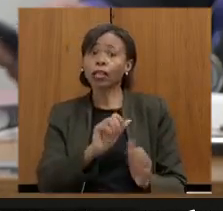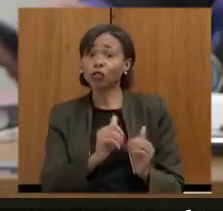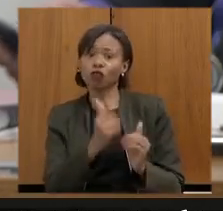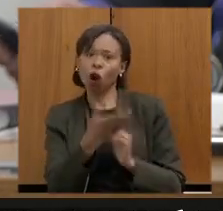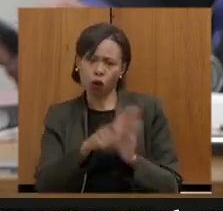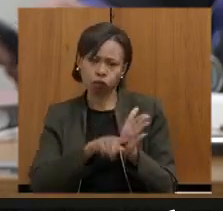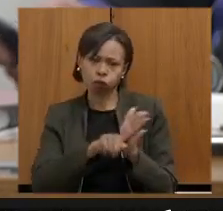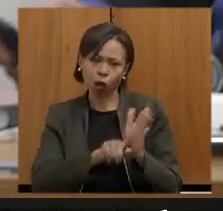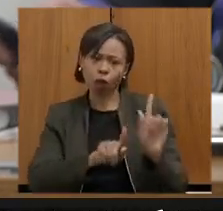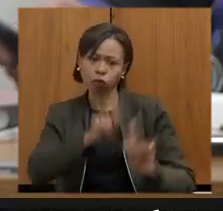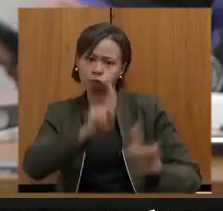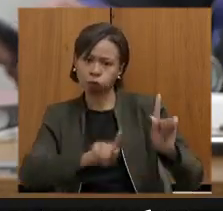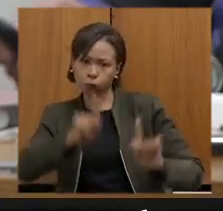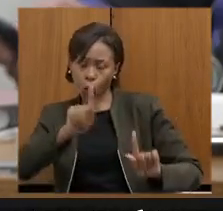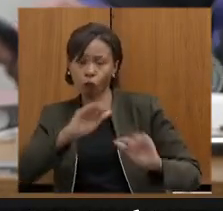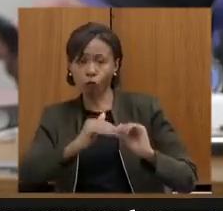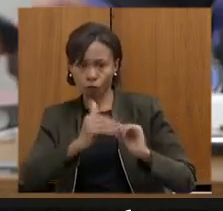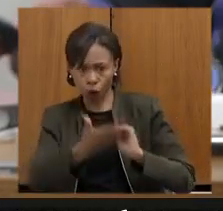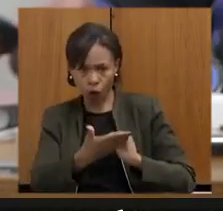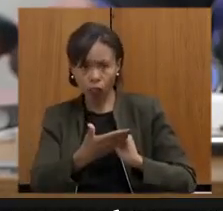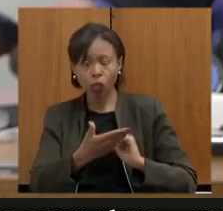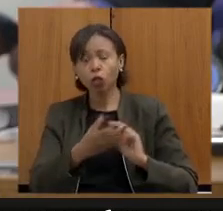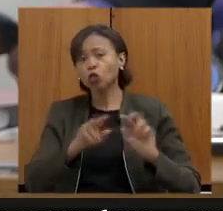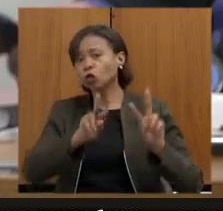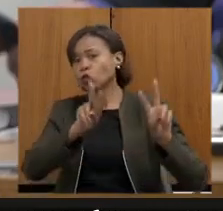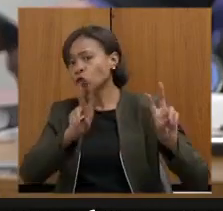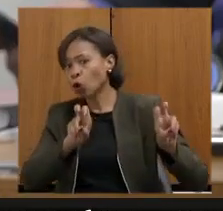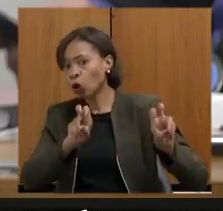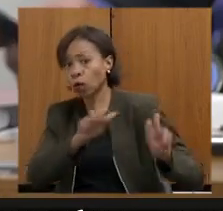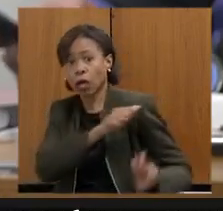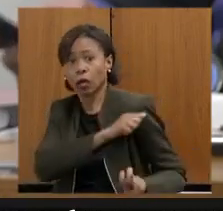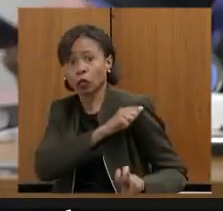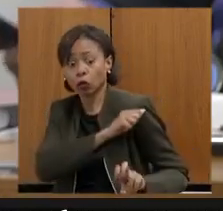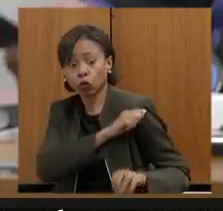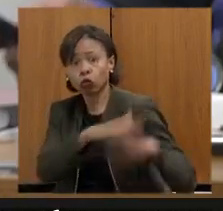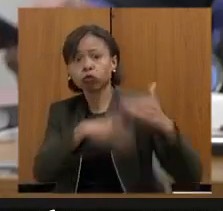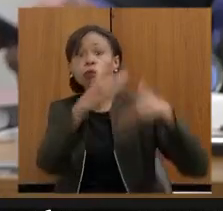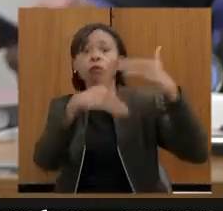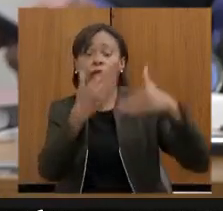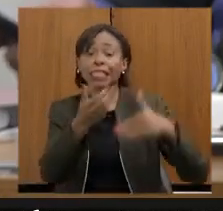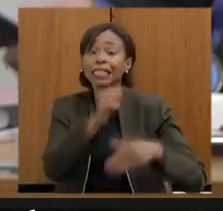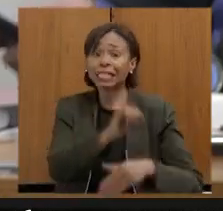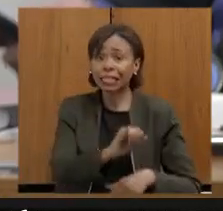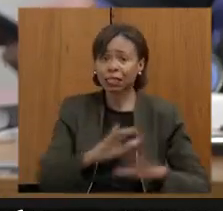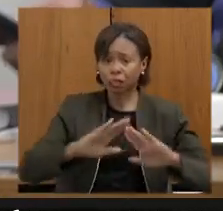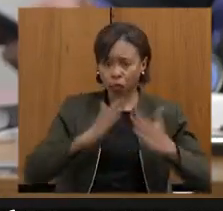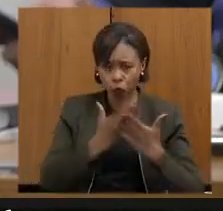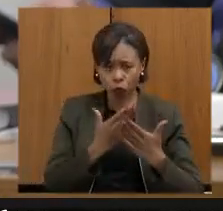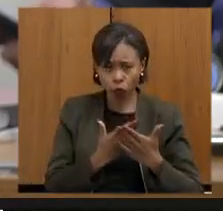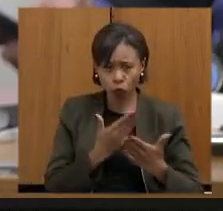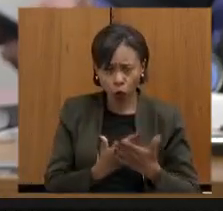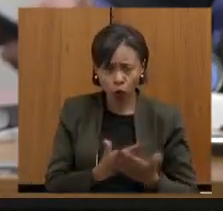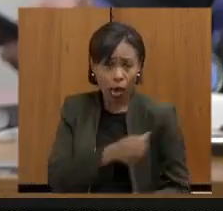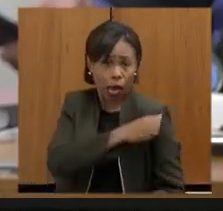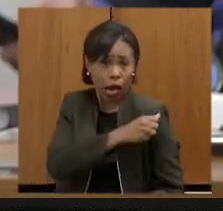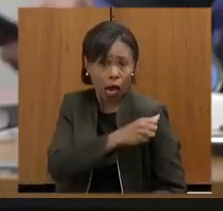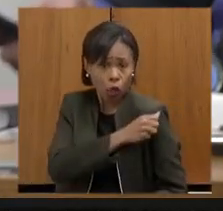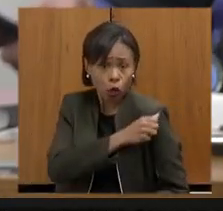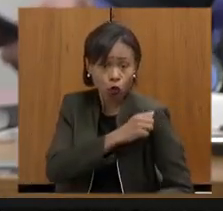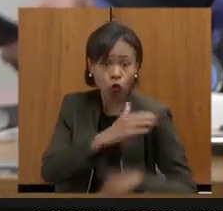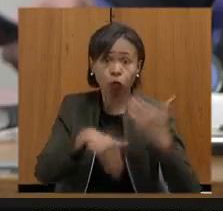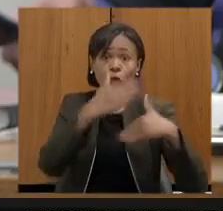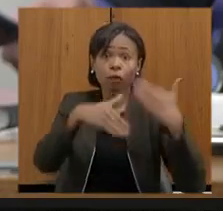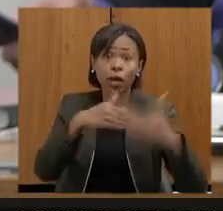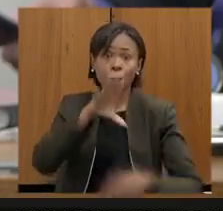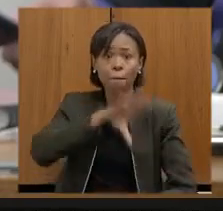performance e no desempenho dos alunos, ou seja, aquelas escolas que os alunos conseguem ter uma boa evolução em português e em